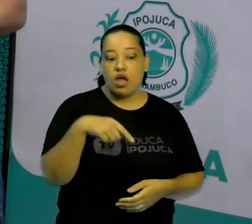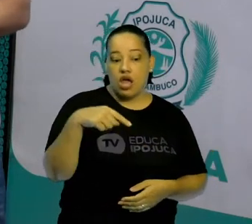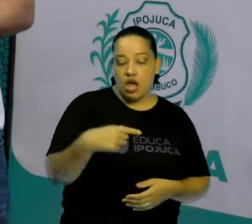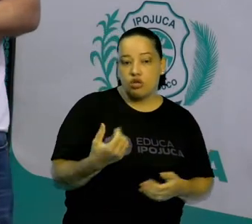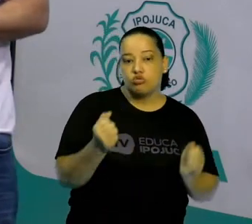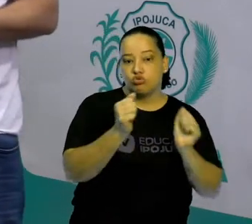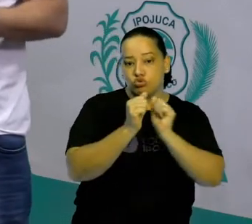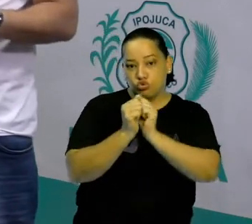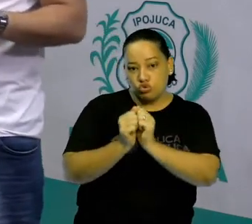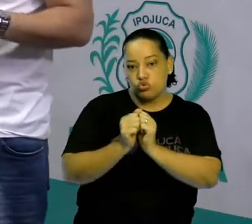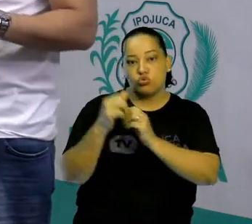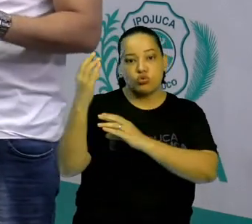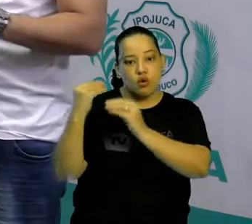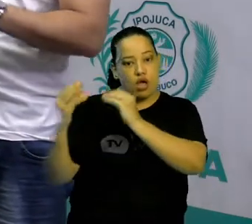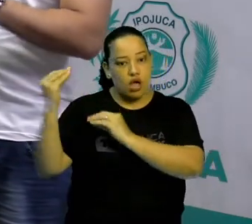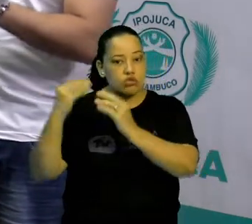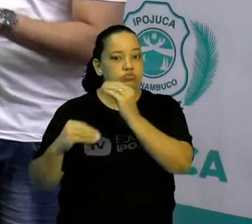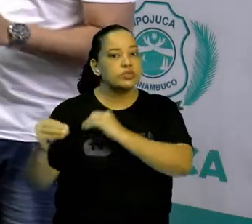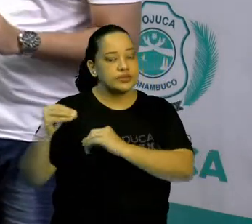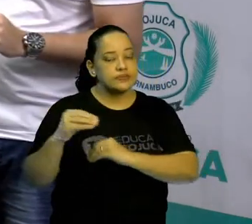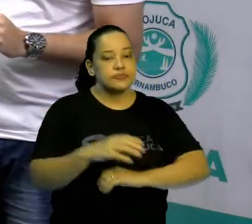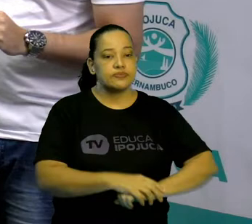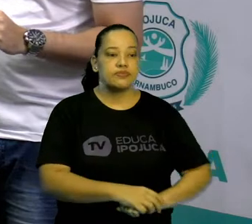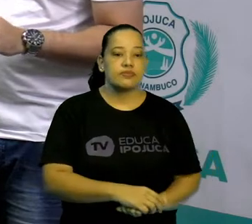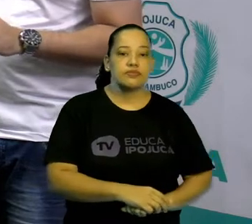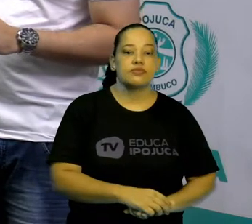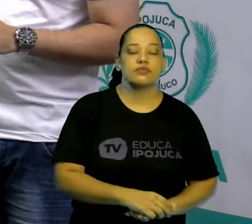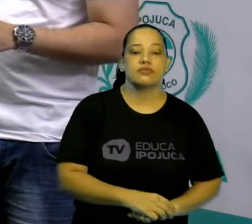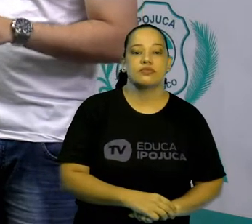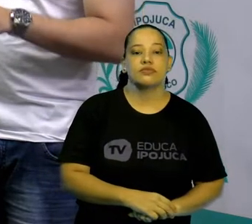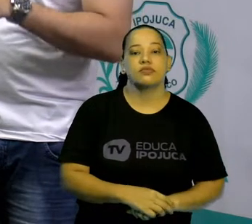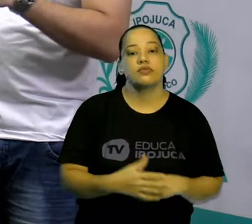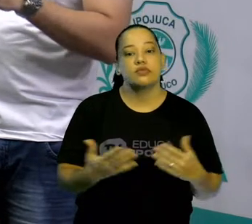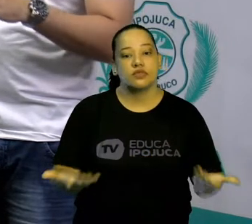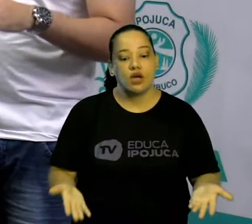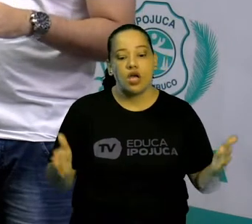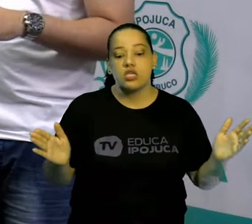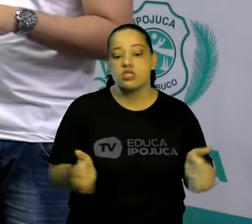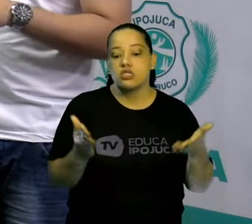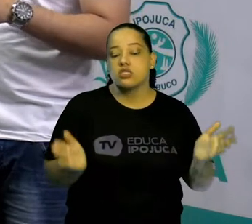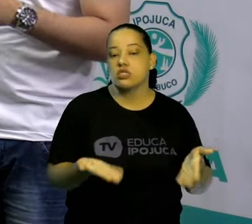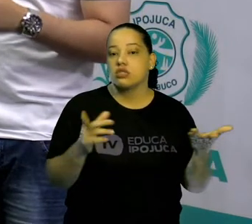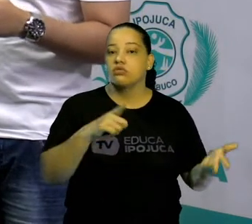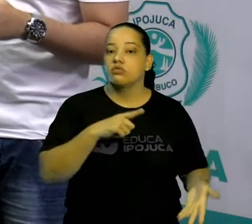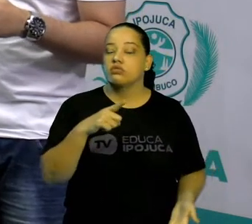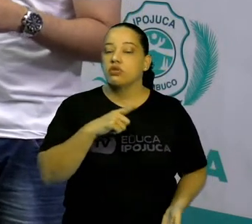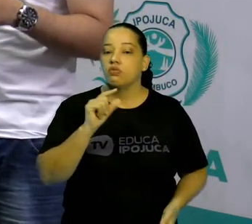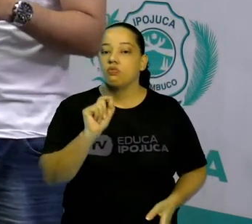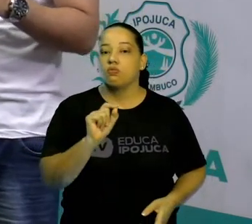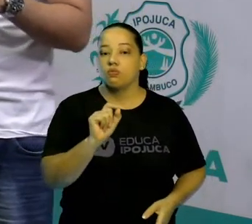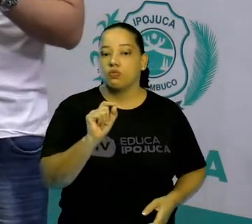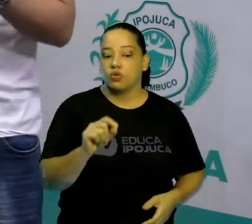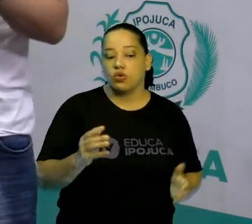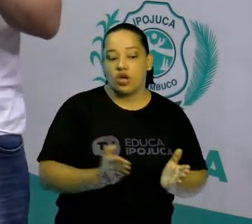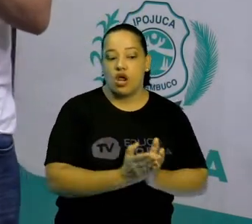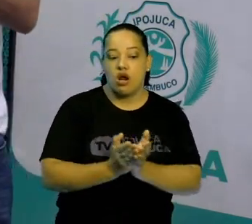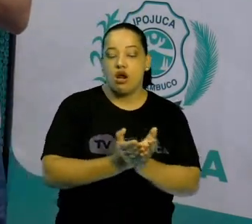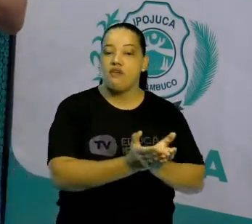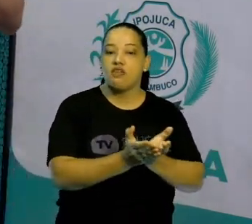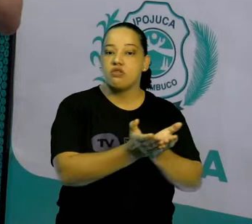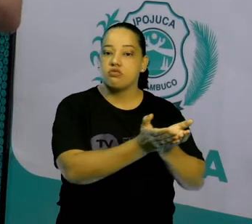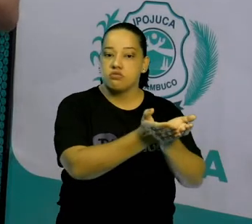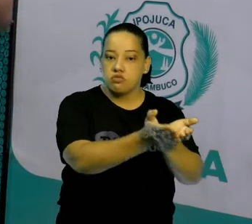Espanha. Ok, pessoal? Então, ela vai incentivar a prática da navegação como forma de